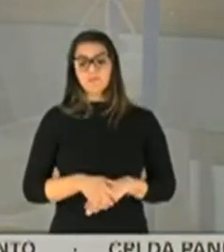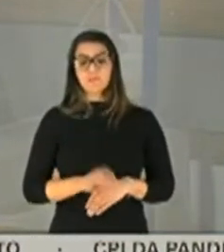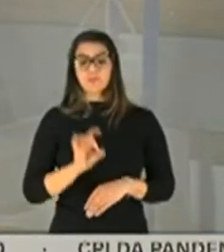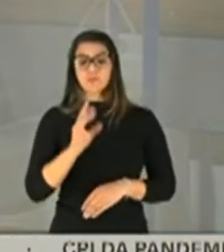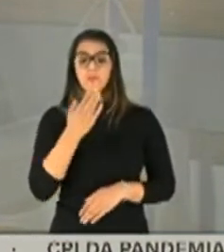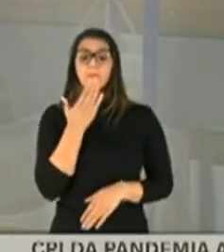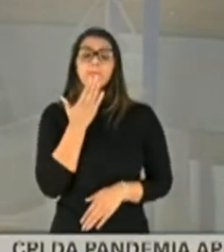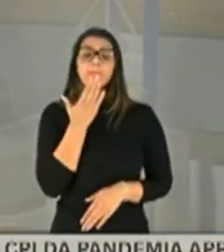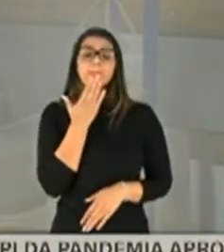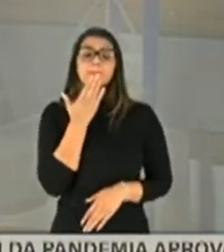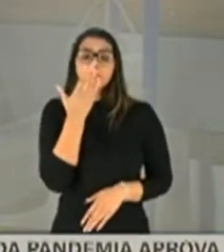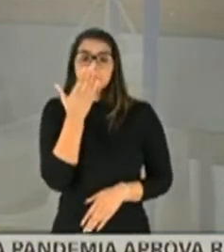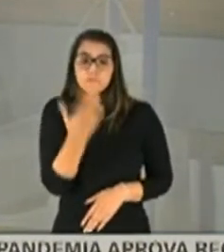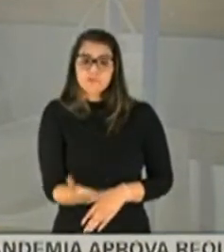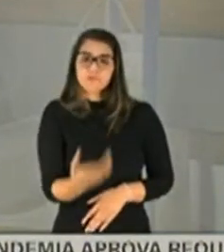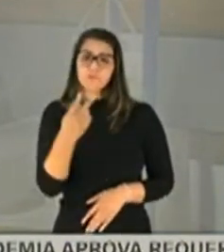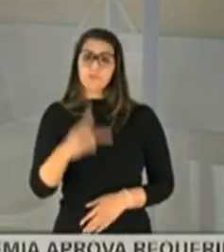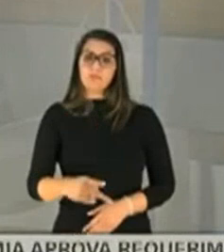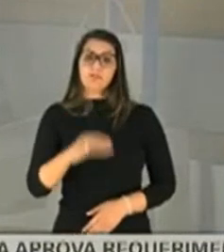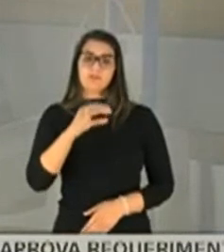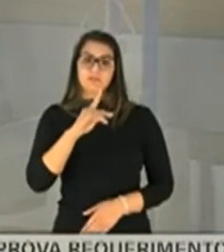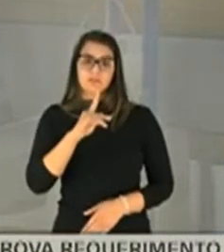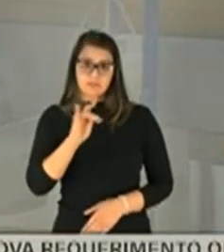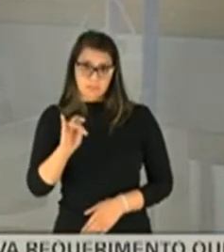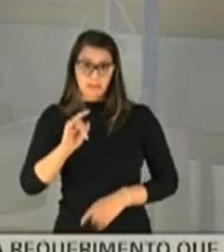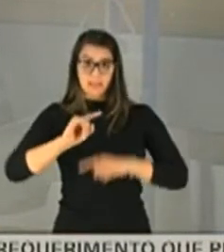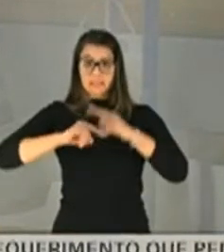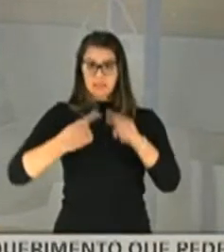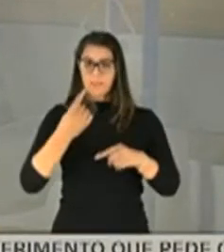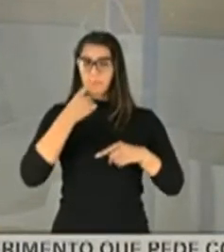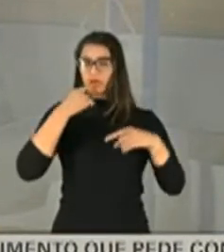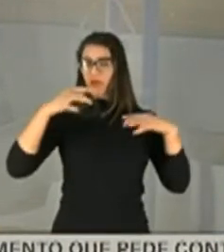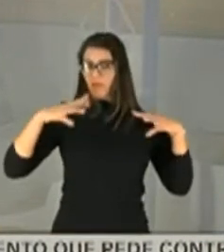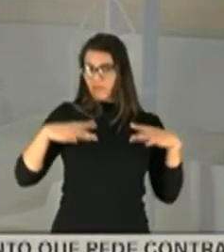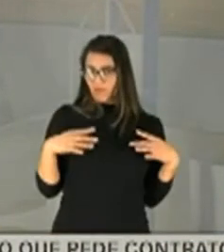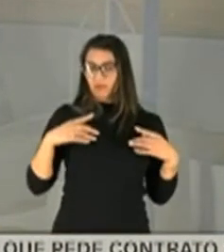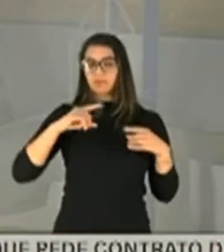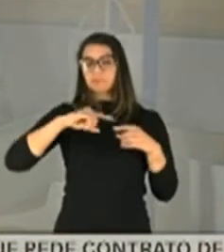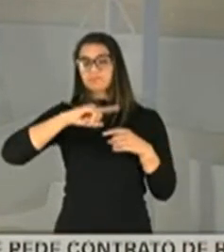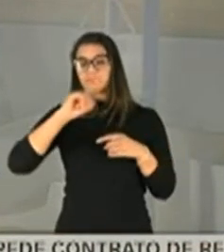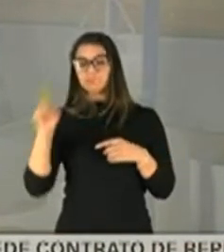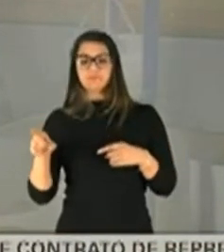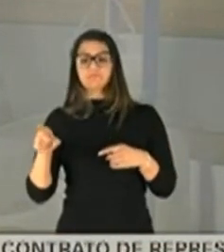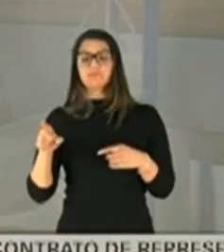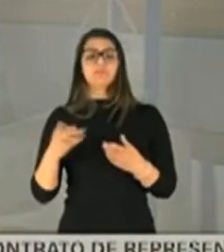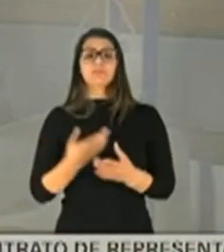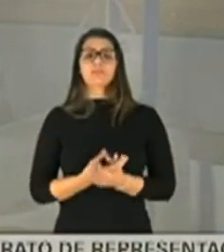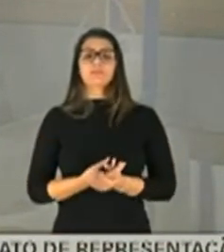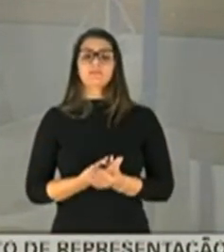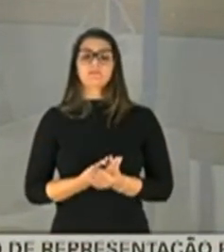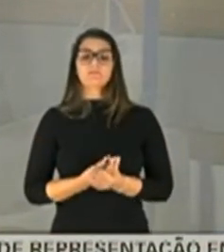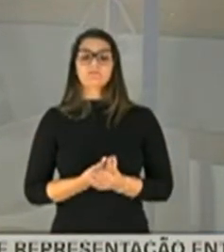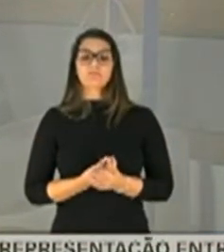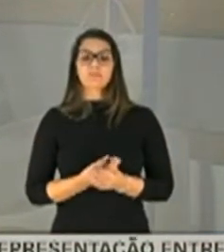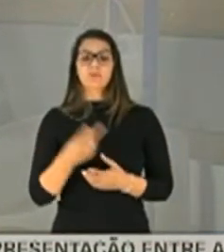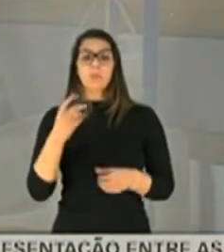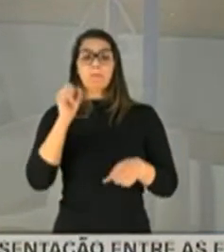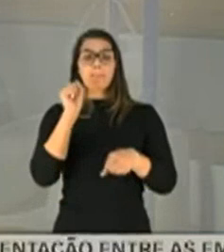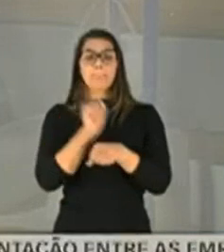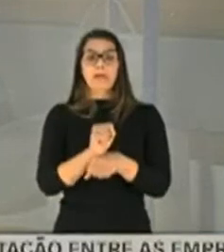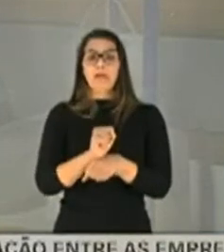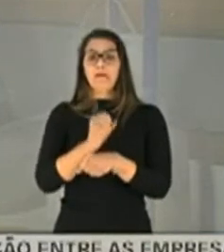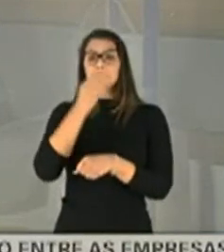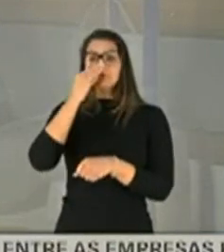apelo para essa CPI que, depois do recesso, não cerre mais os olhos com relação ao Consórcio